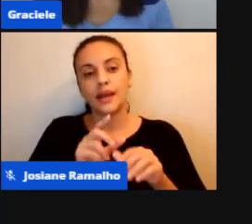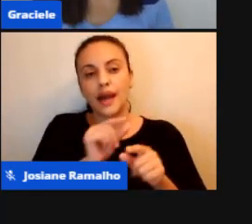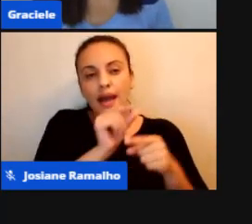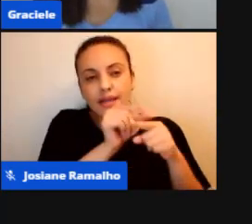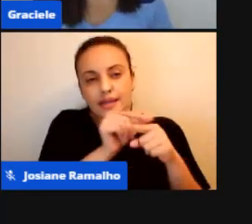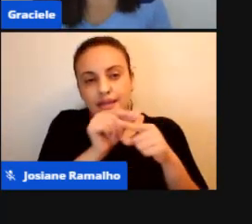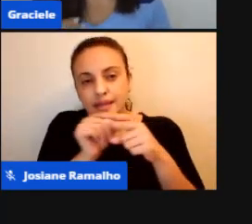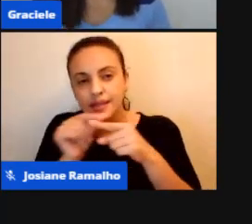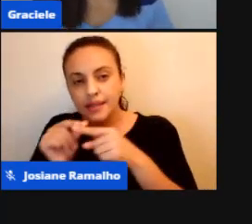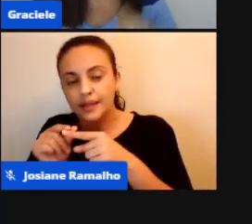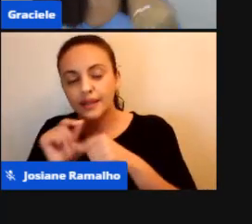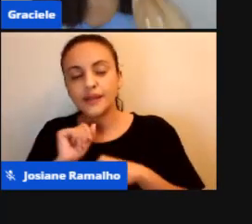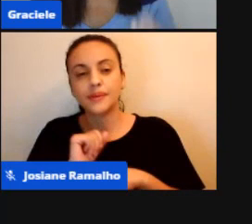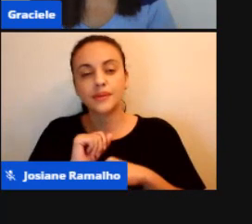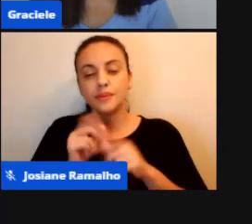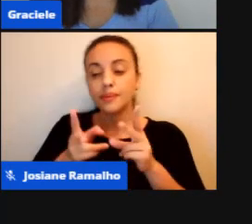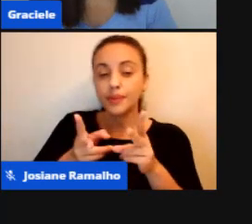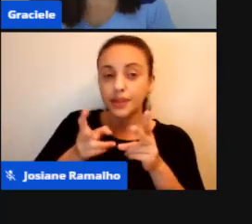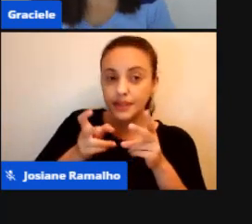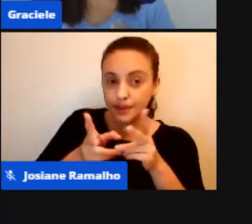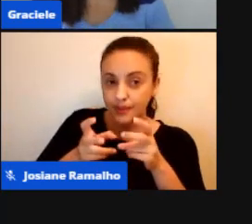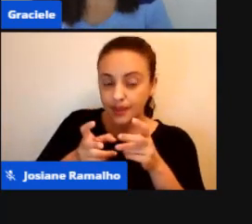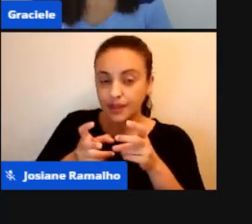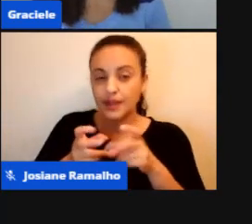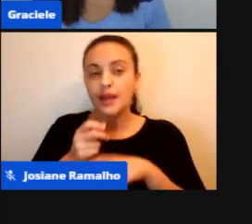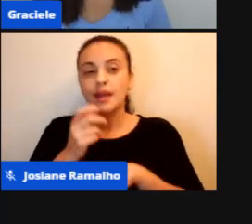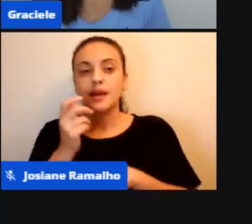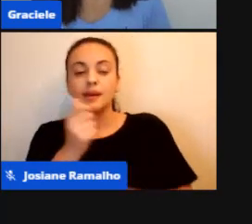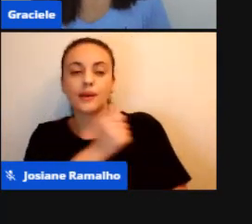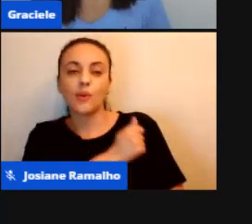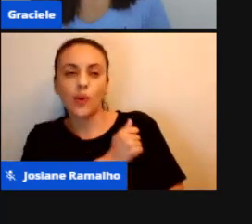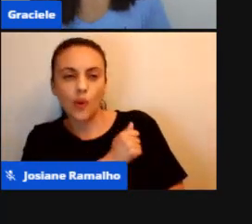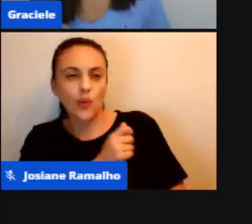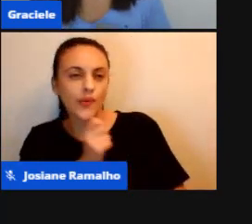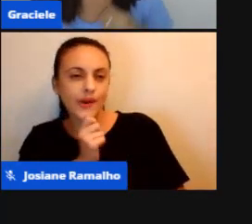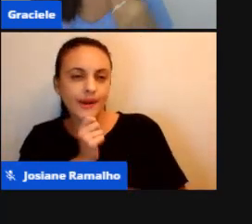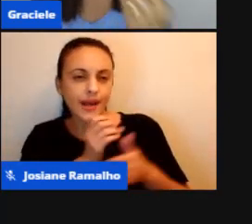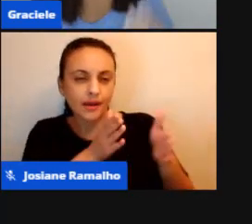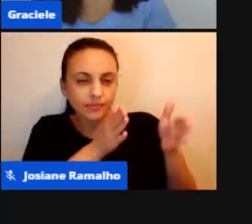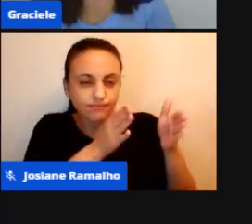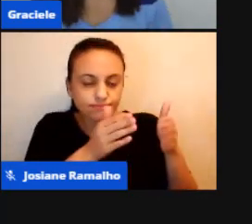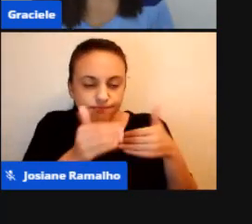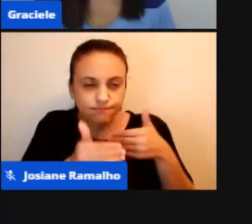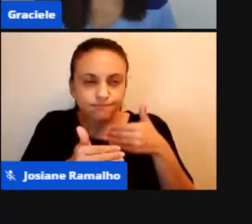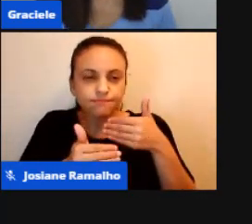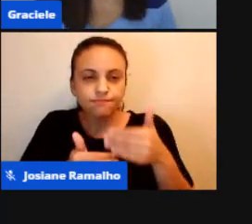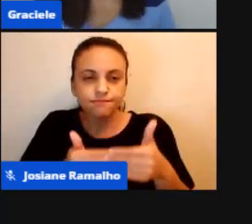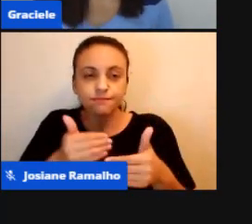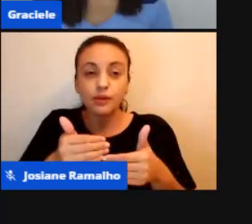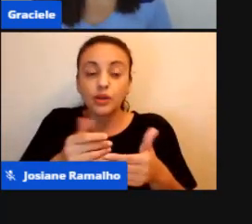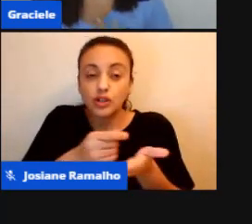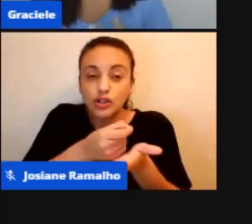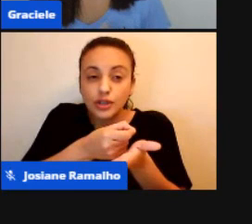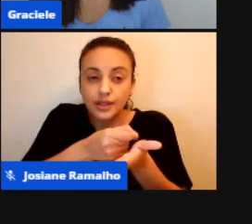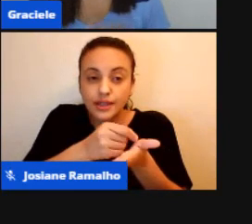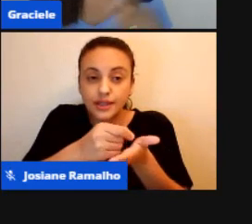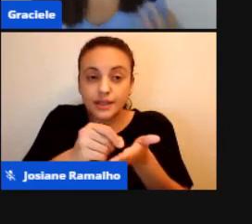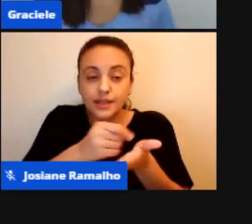aluno está num processo ainda de escrita